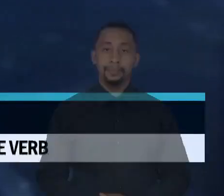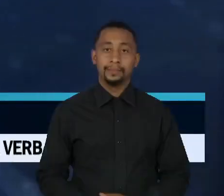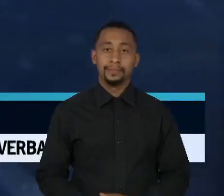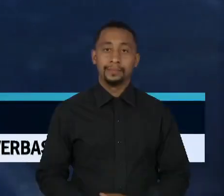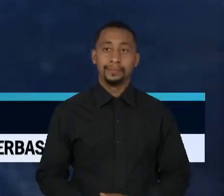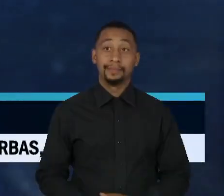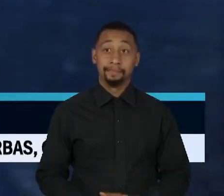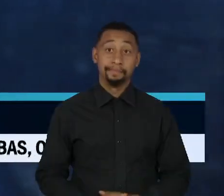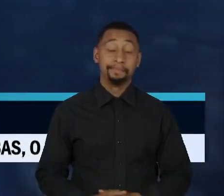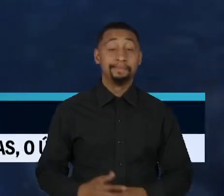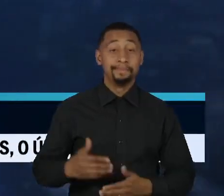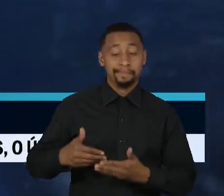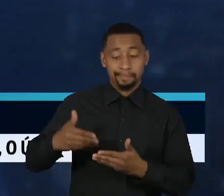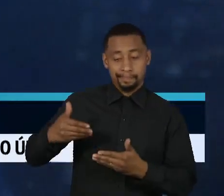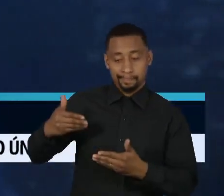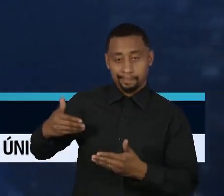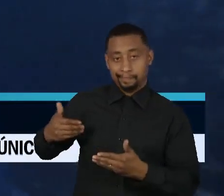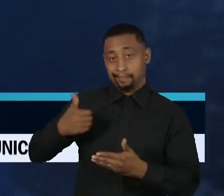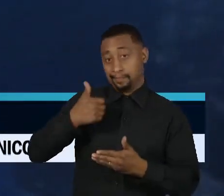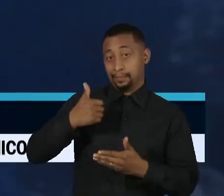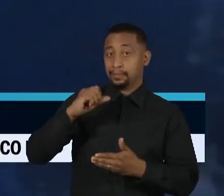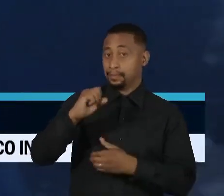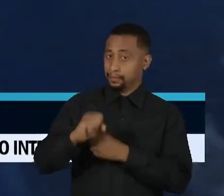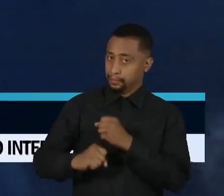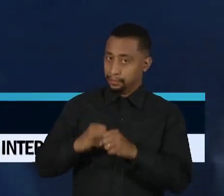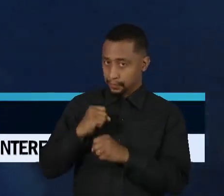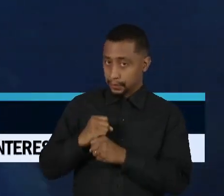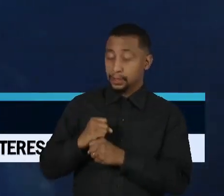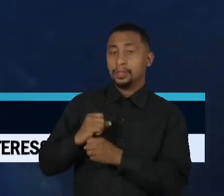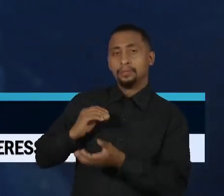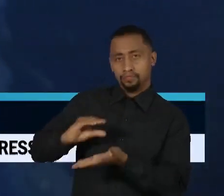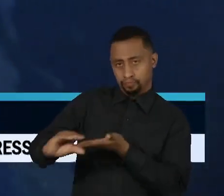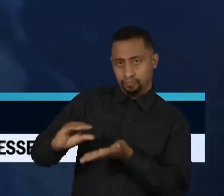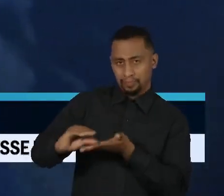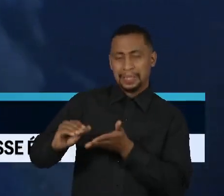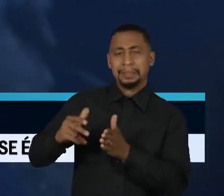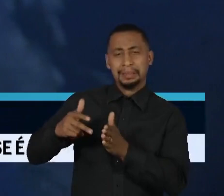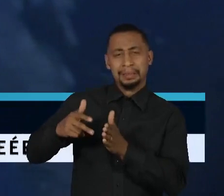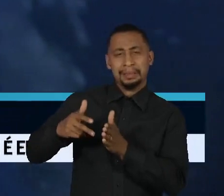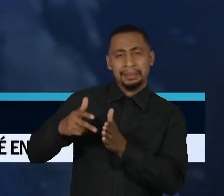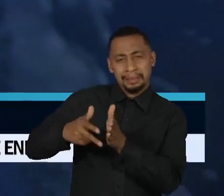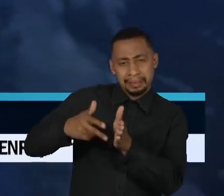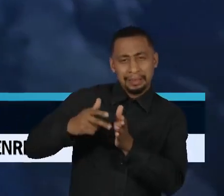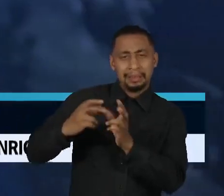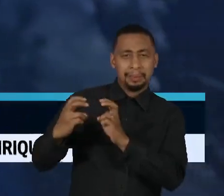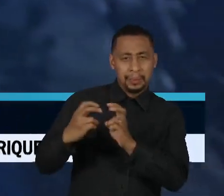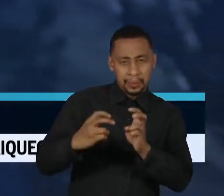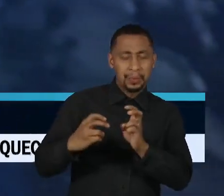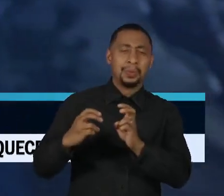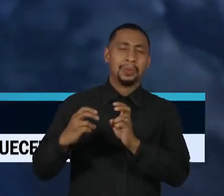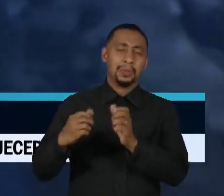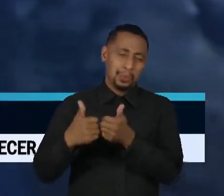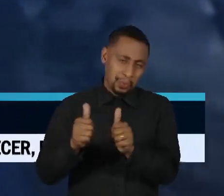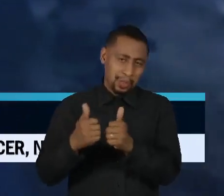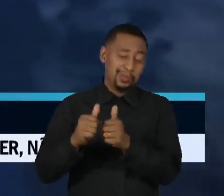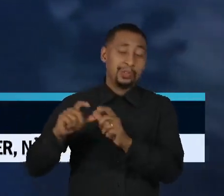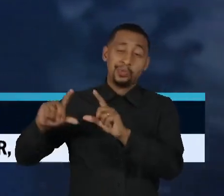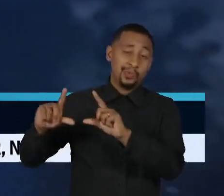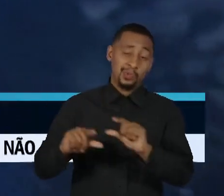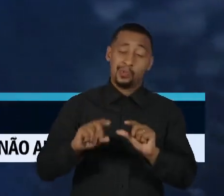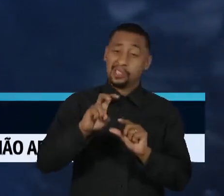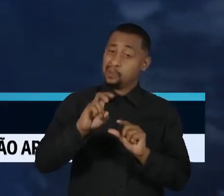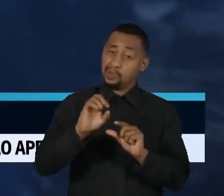Nos últimos 10 anos, o Brasil reduziu os investimentos em transporte público em mais de 50%, enquanto fez iniciativas de